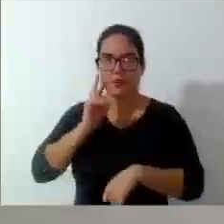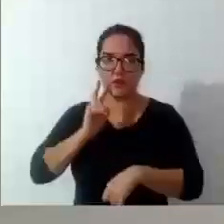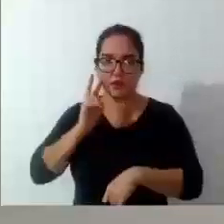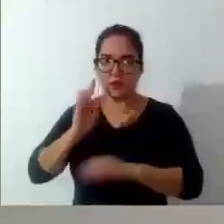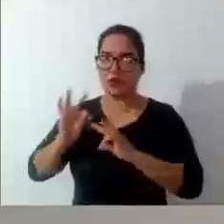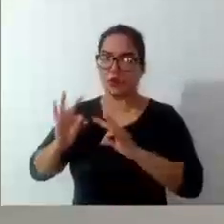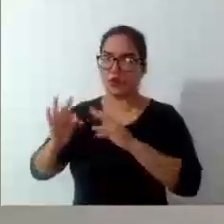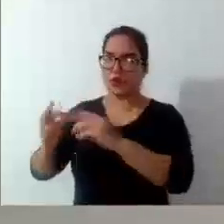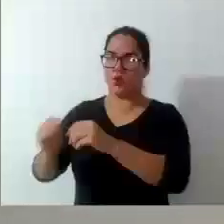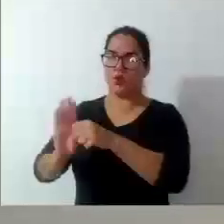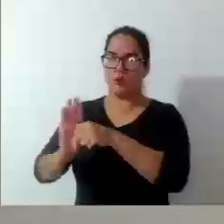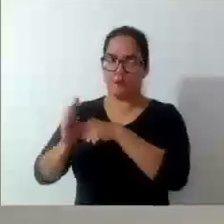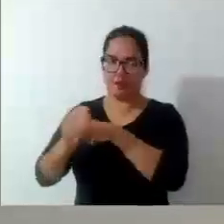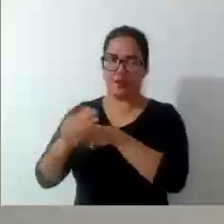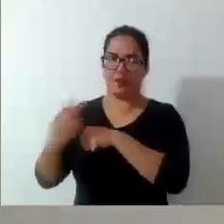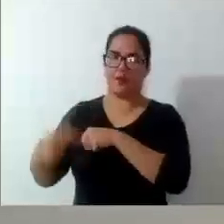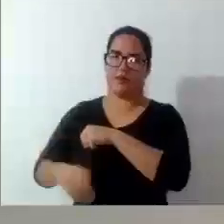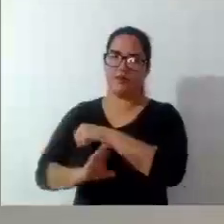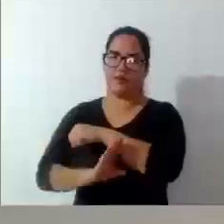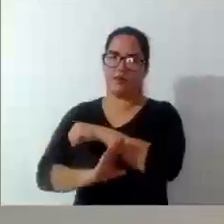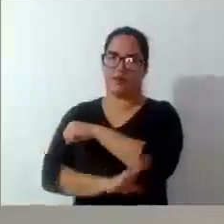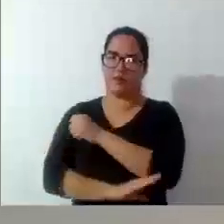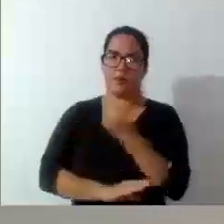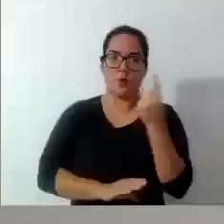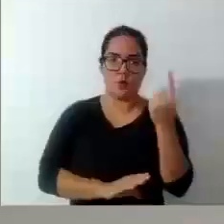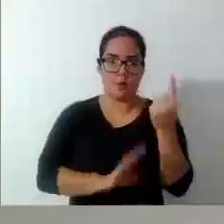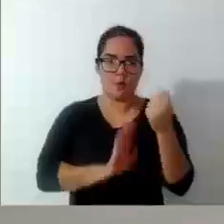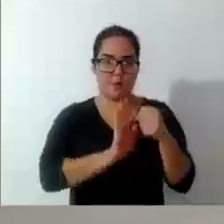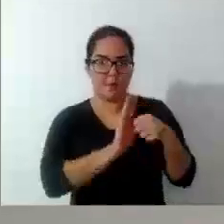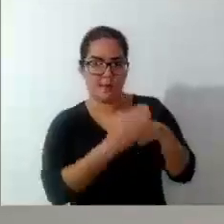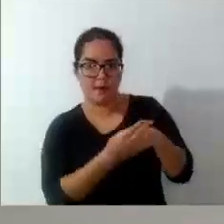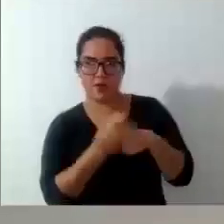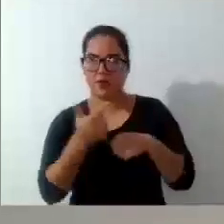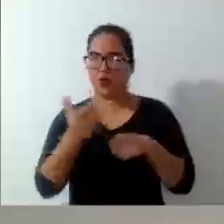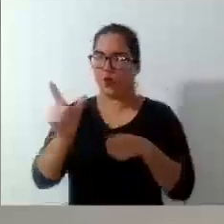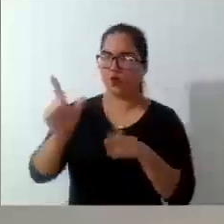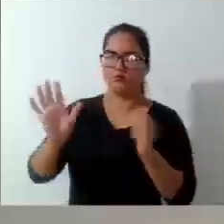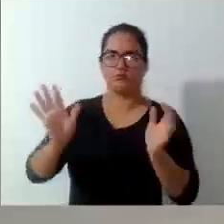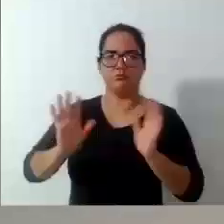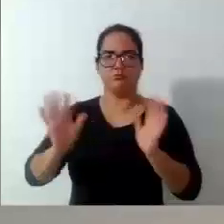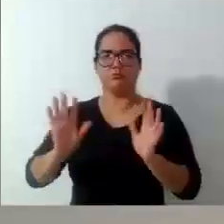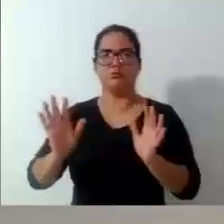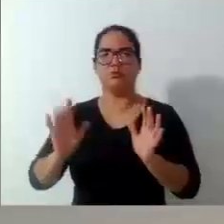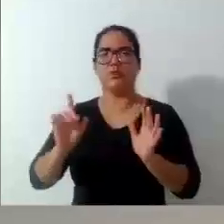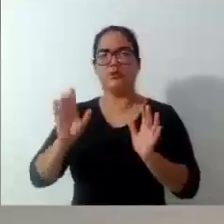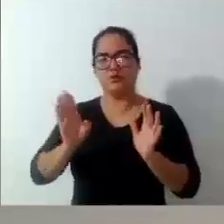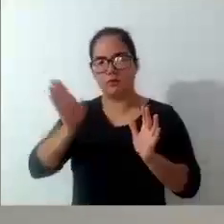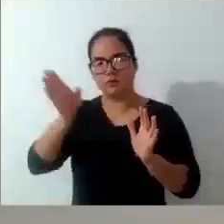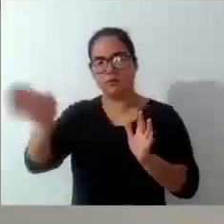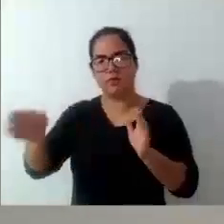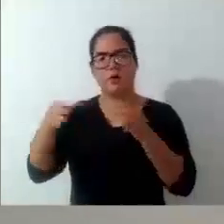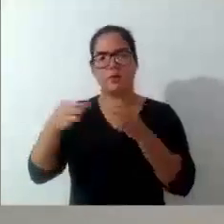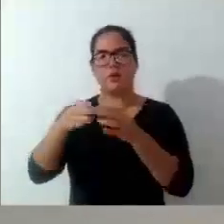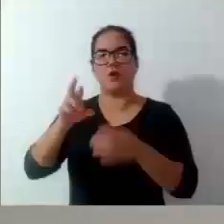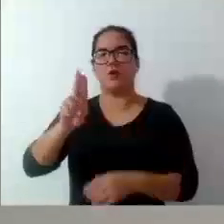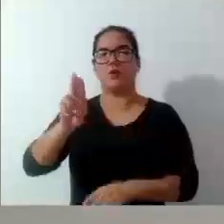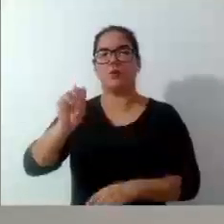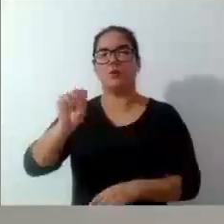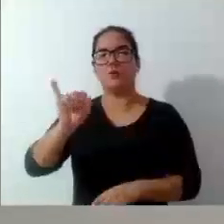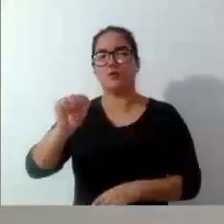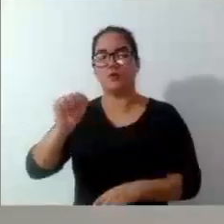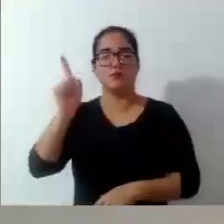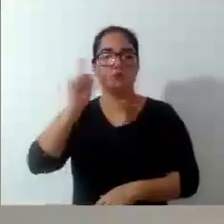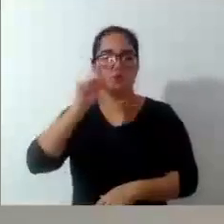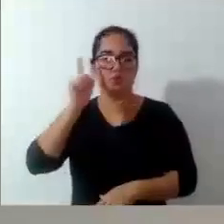Bigoçu. Não é só de um bairro ou de outro. Estive lá na comunidade da Rússia, e eles passam diariamente